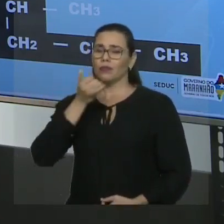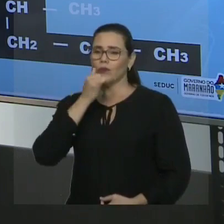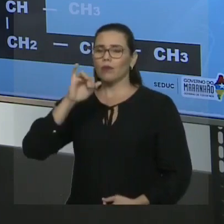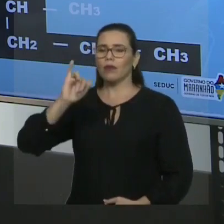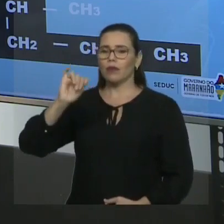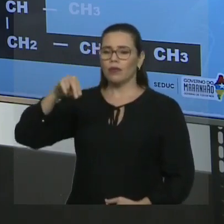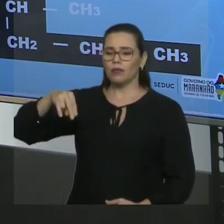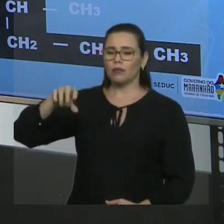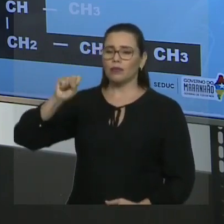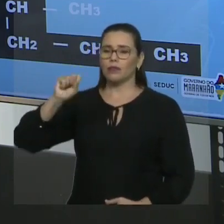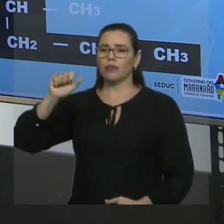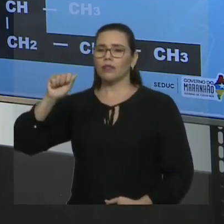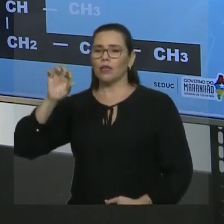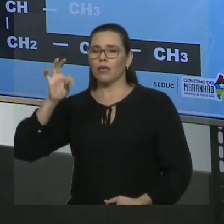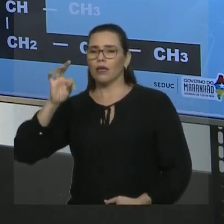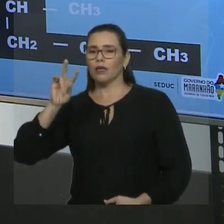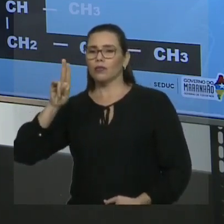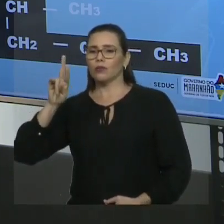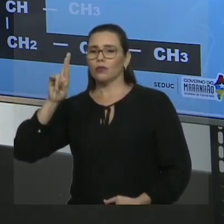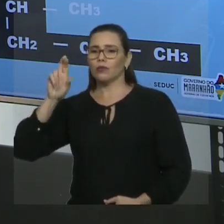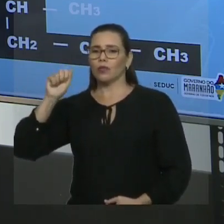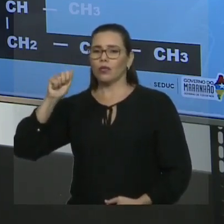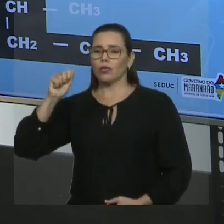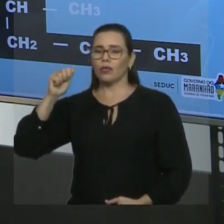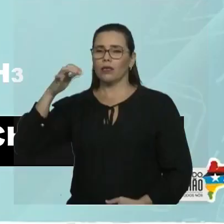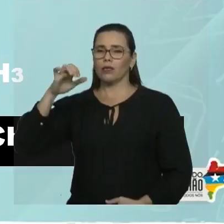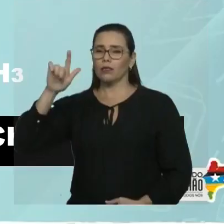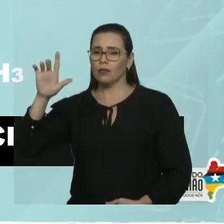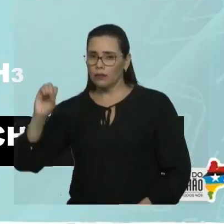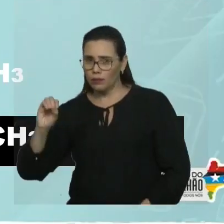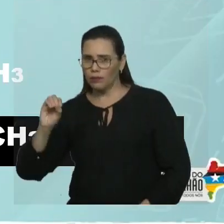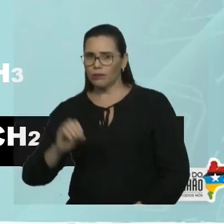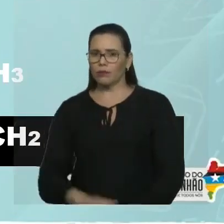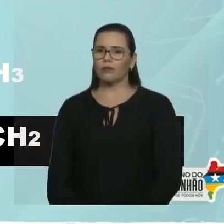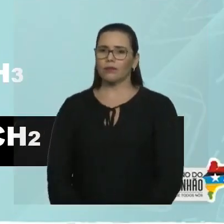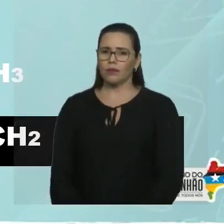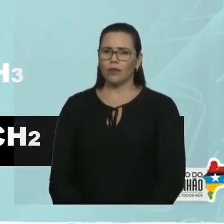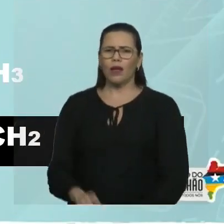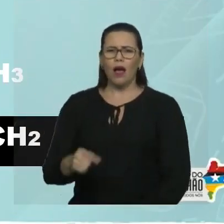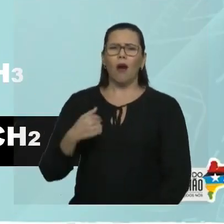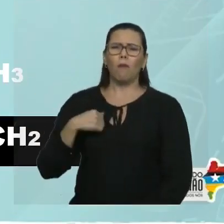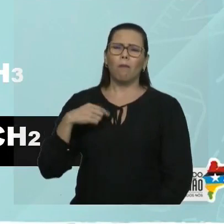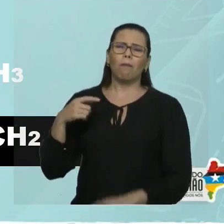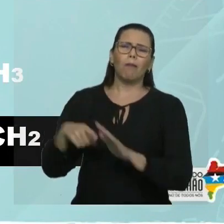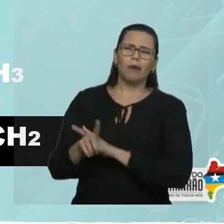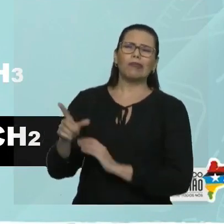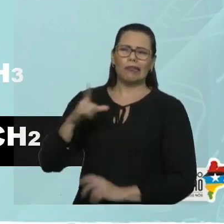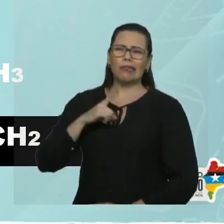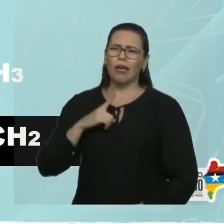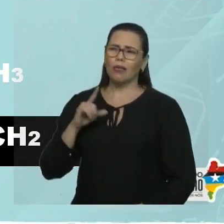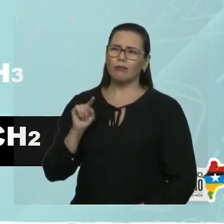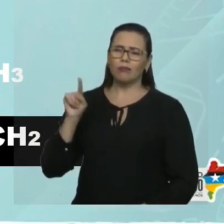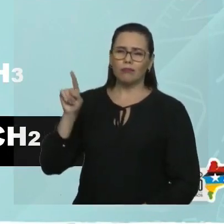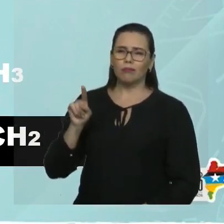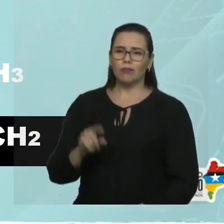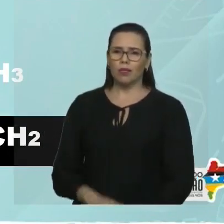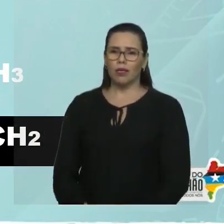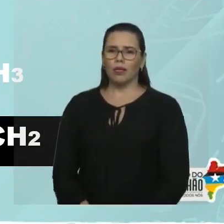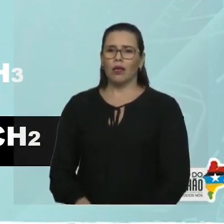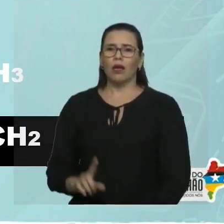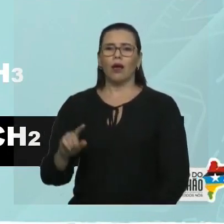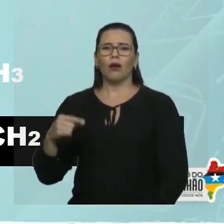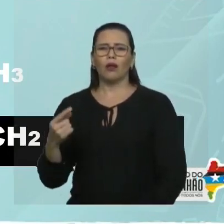extremidade mais próxima da insaturação. E se não tivesse insaturação, professor? Você numera da extremidade mais próxima dos radicais.